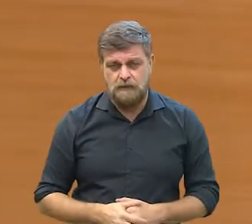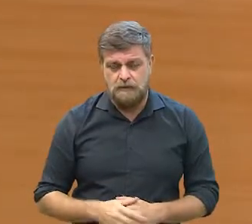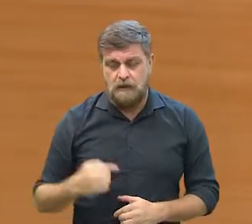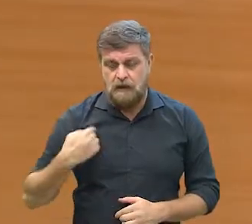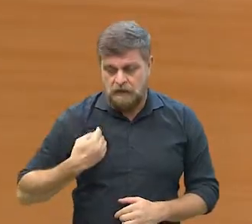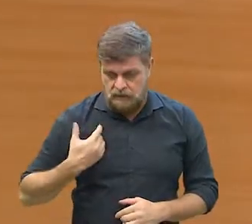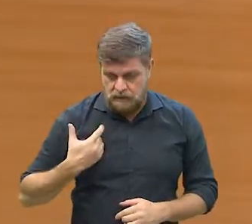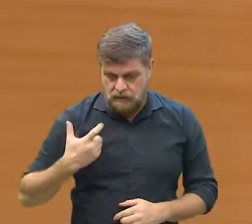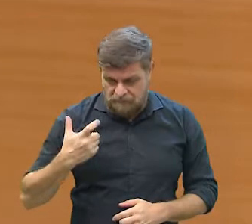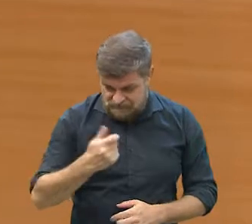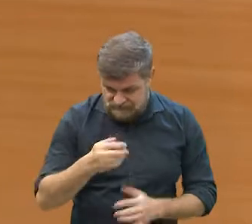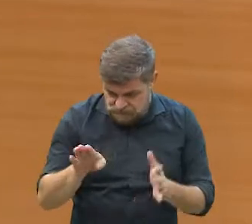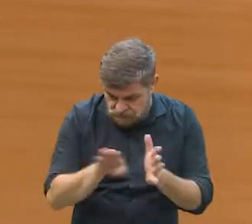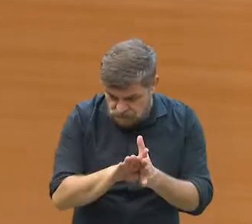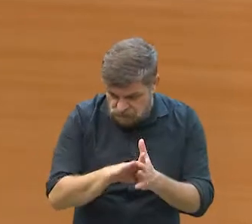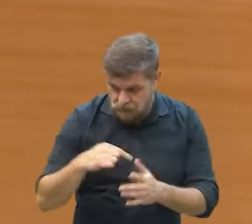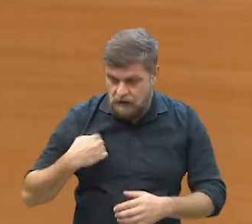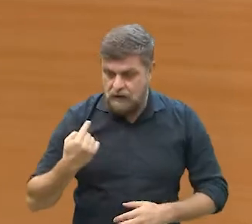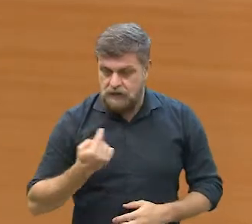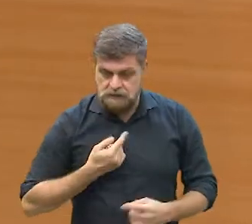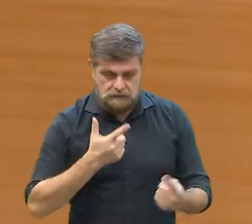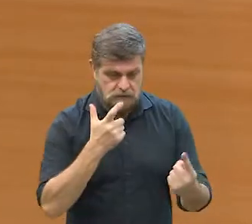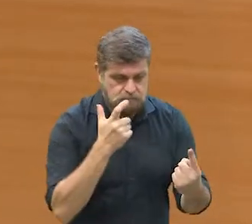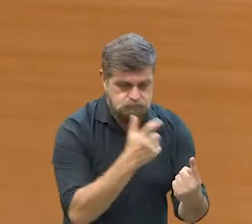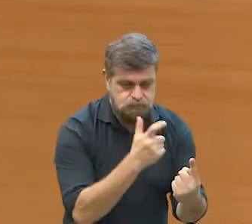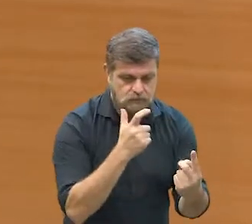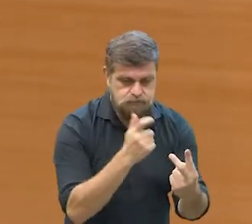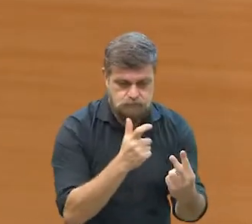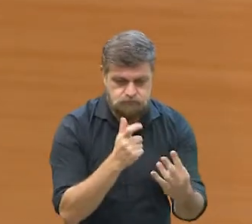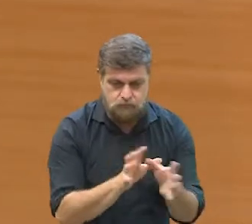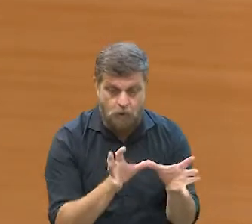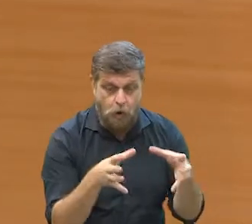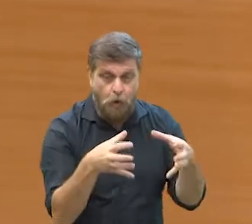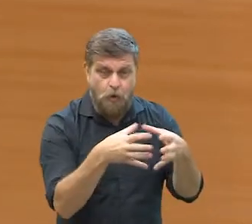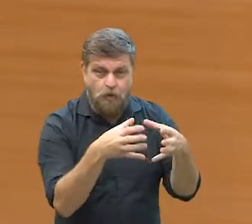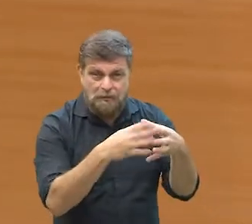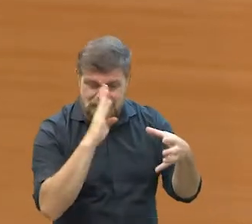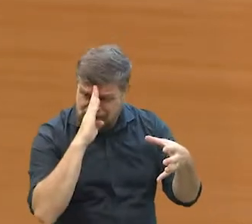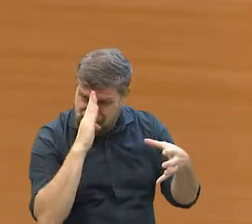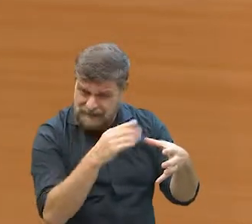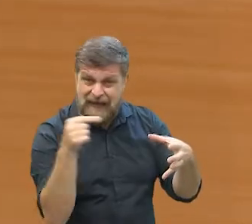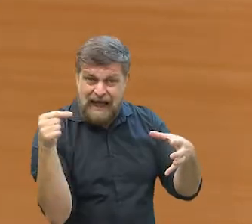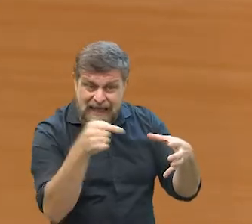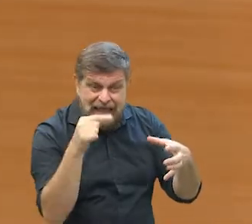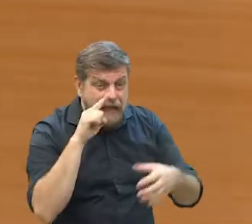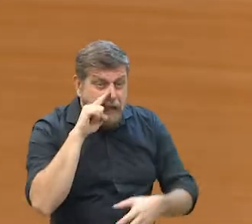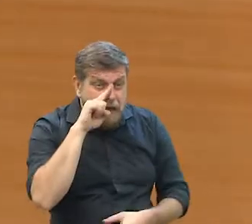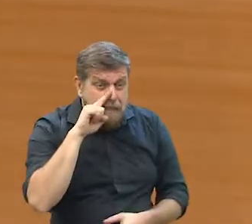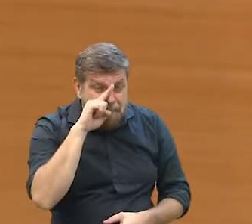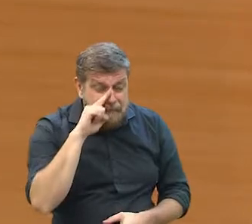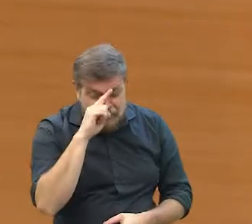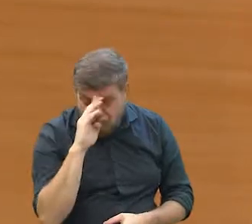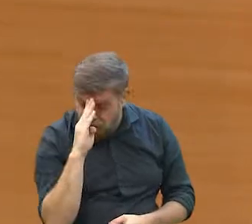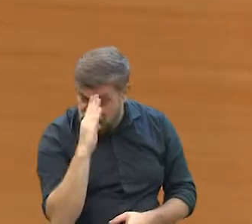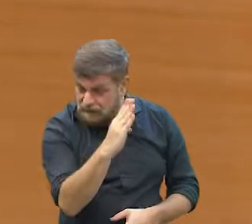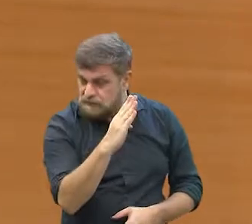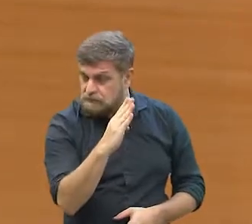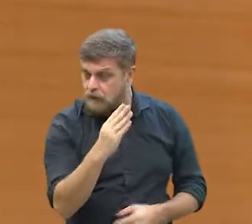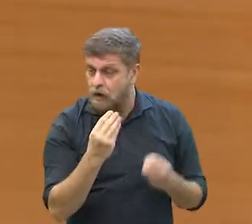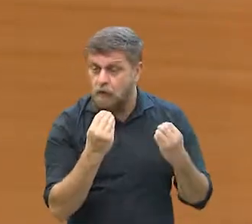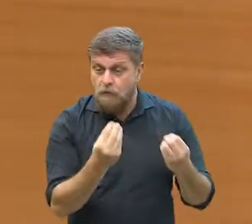conforme a gente vai tendo a vacina, se imunizem os grupos que estão sob maior risco